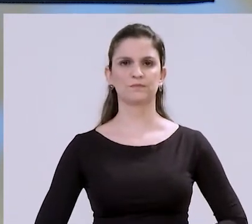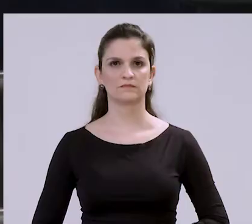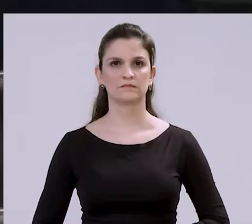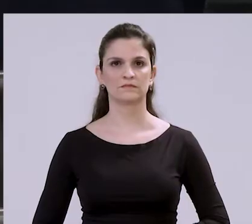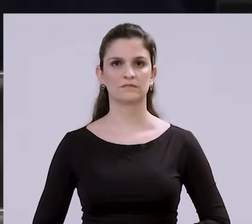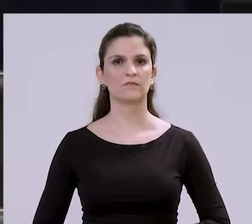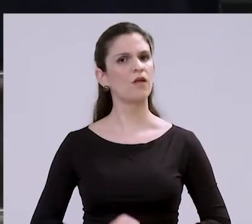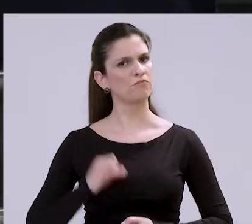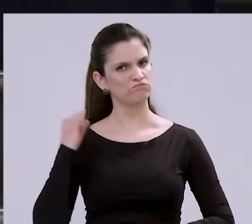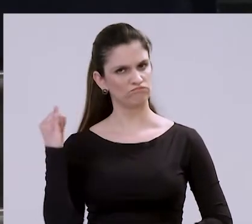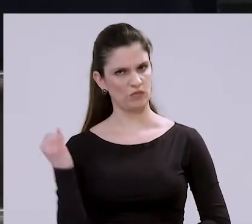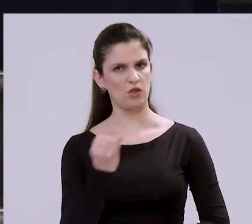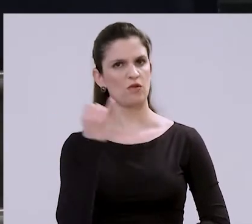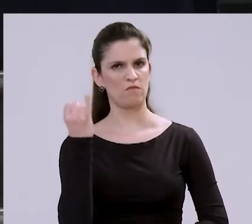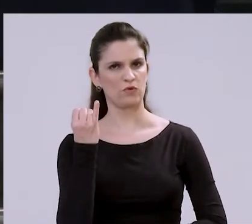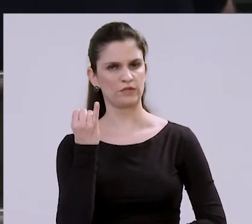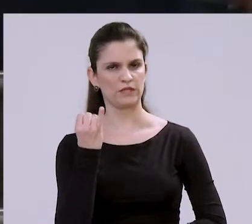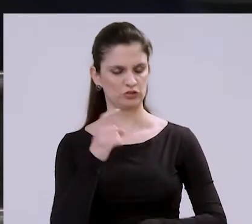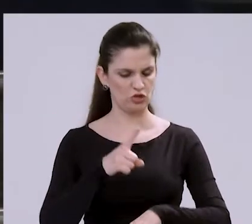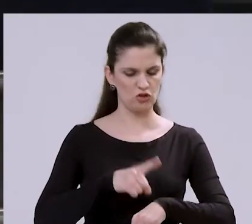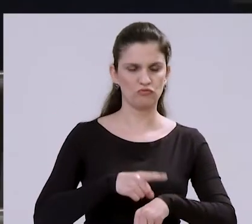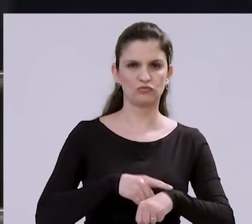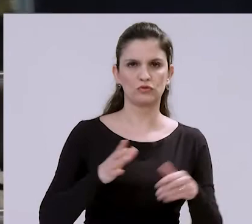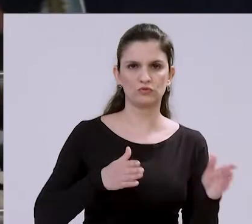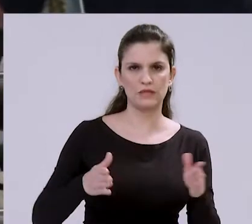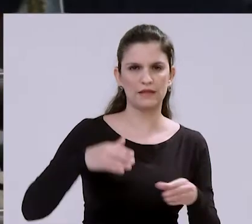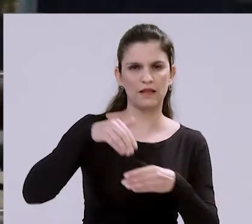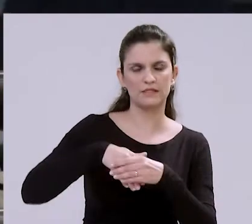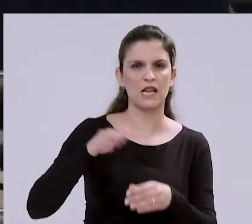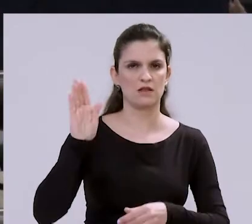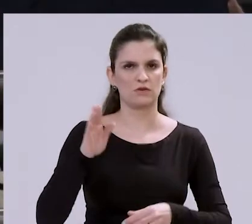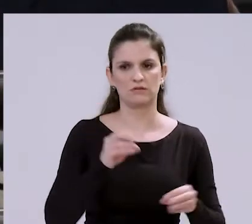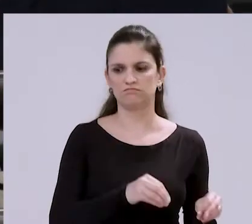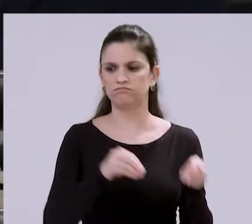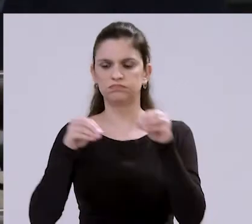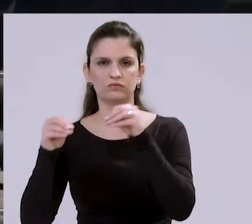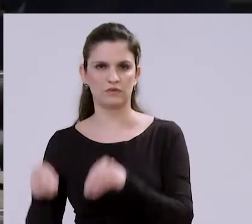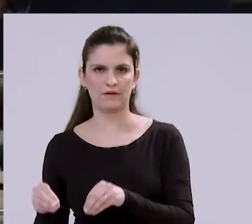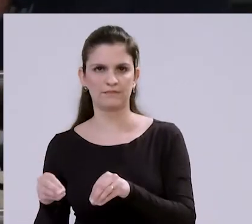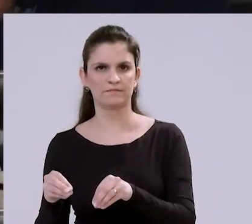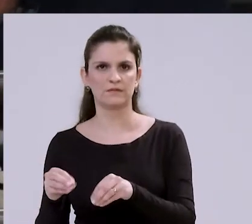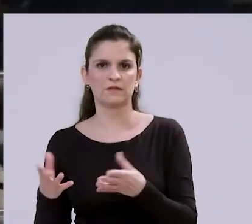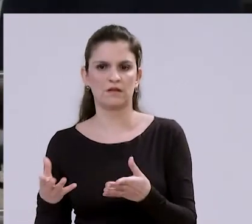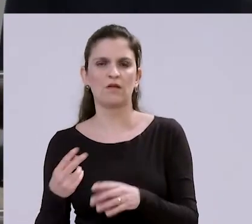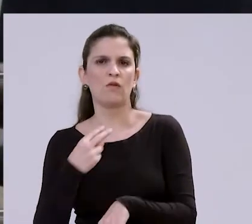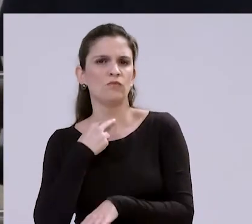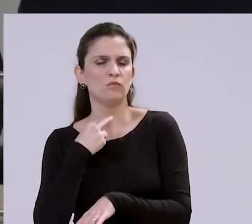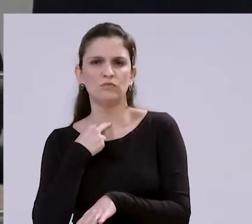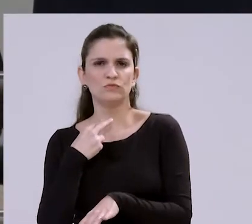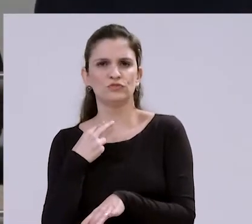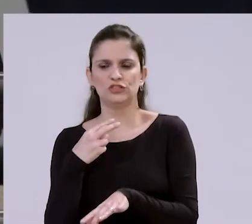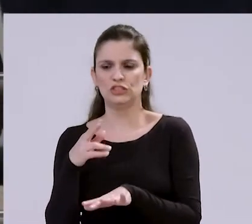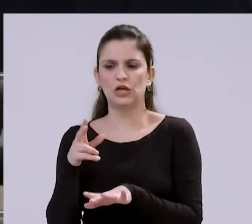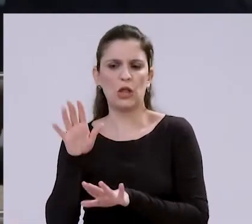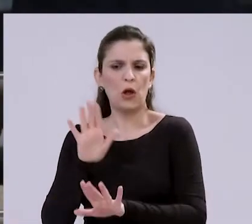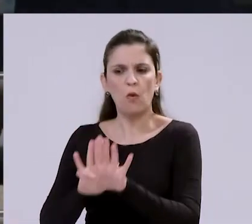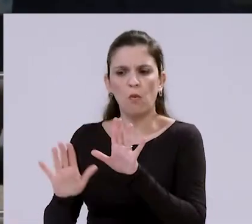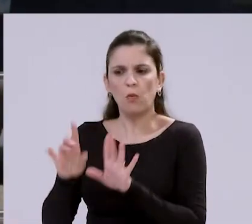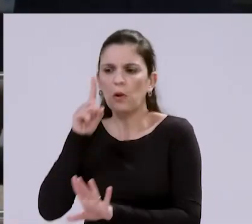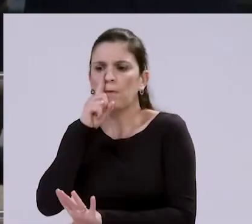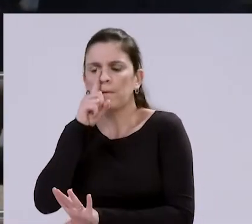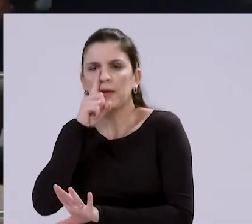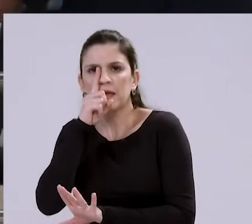eleitoral. Foi bastante oportuno esse adiamento. Nós não podíamos fazer uma eleição